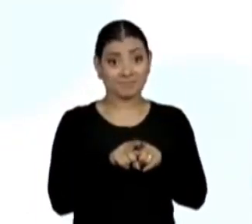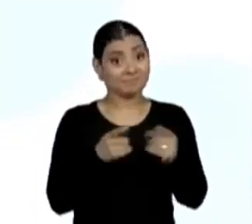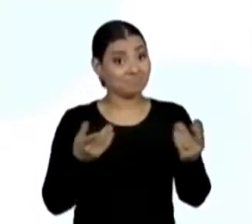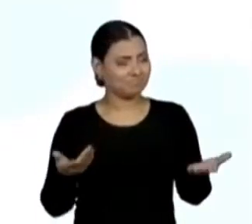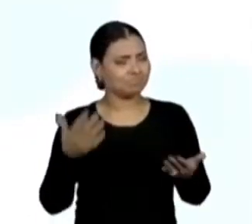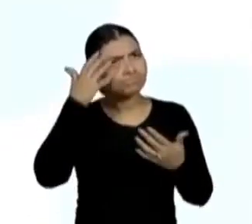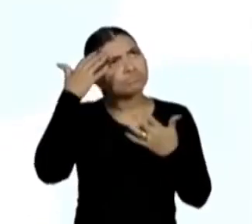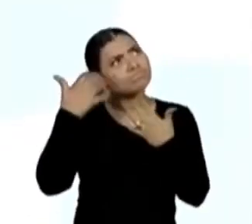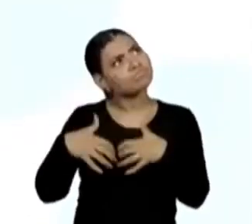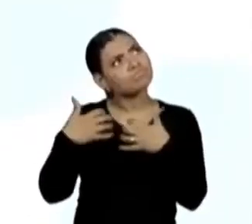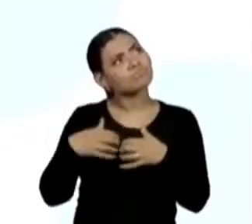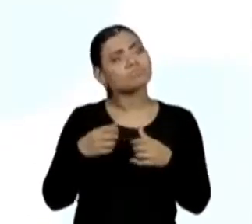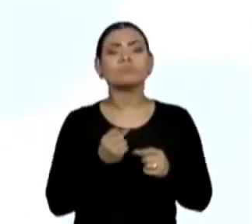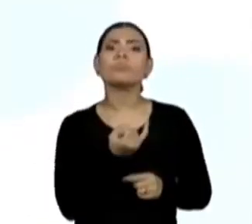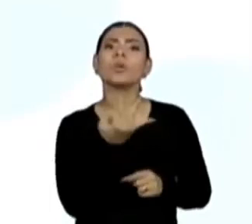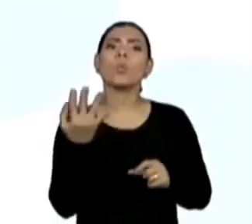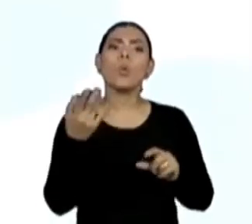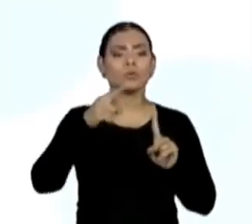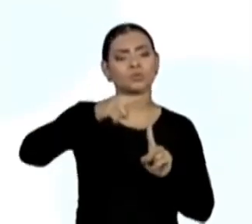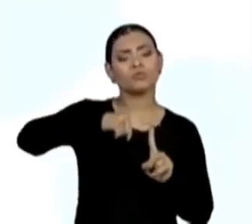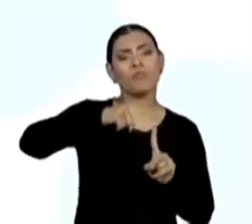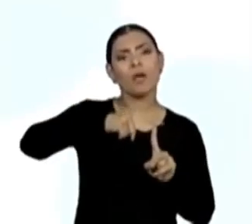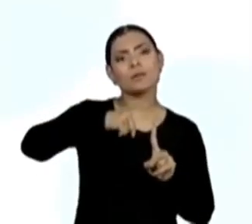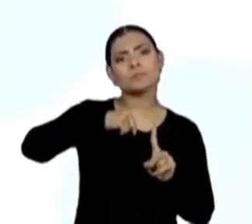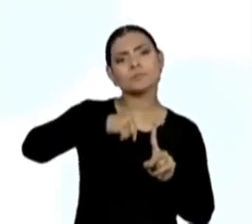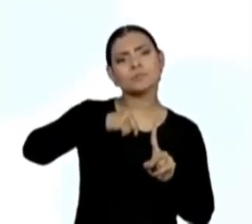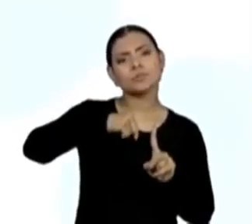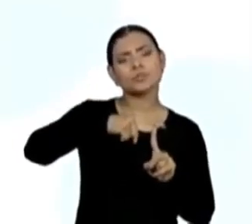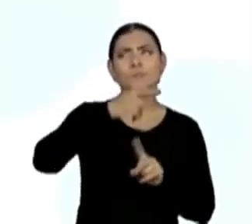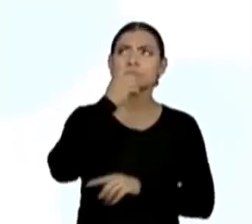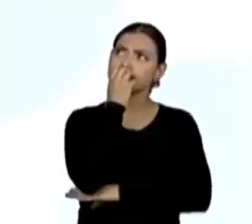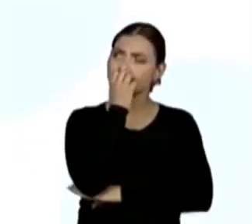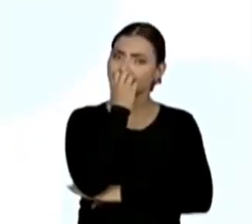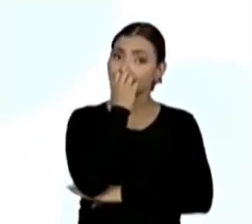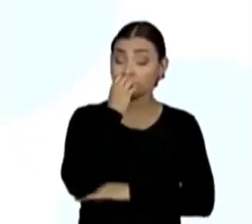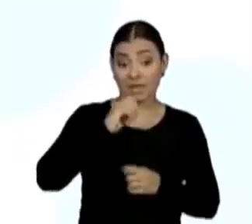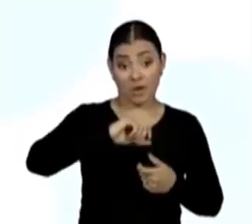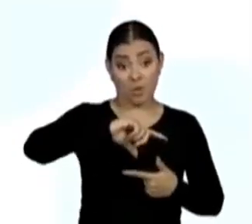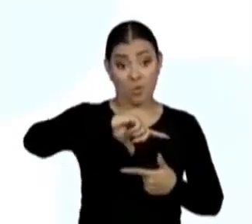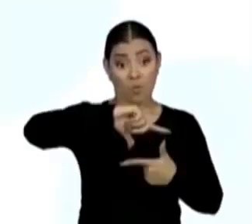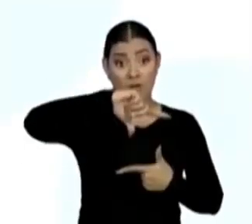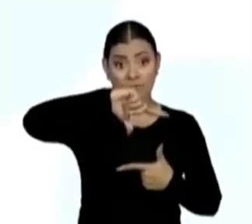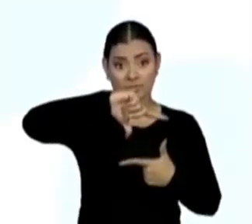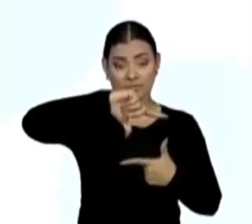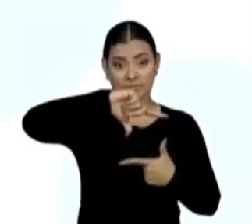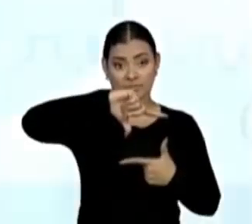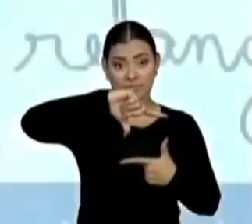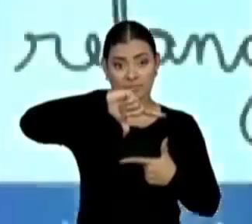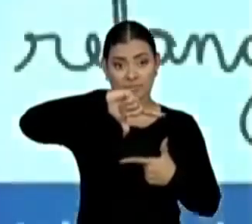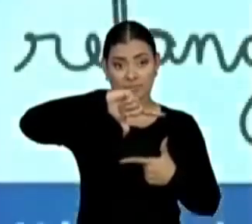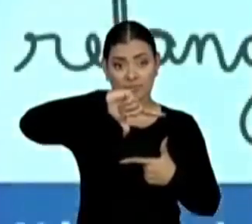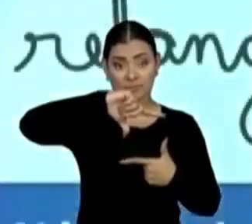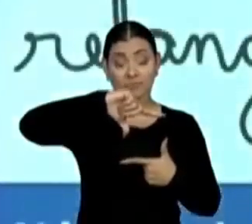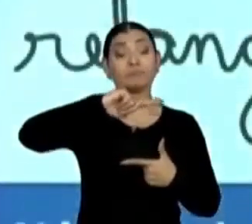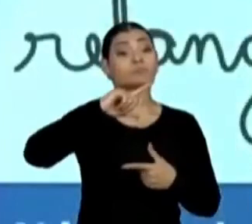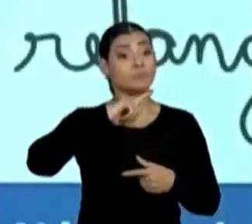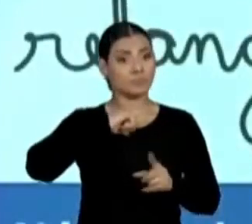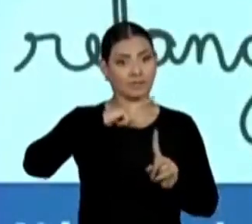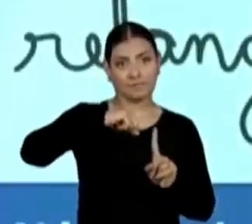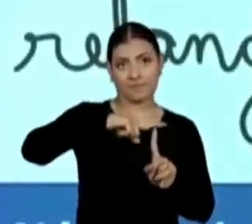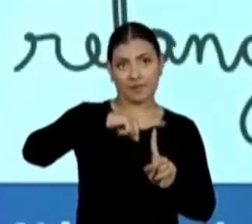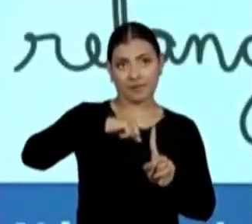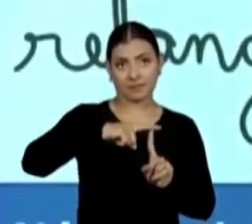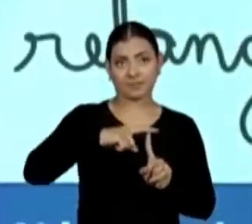pensar no número de vértices do polígono, primeiro do quadrado, observe, um vértice,